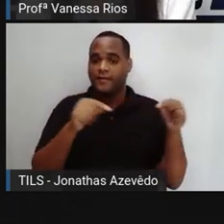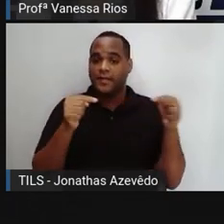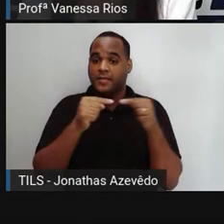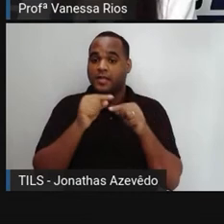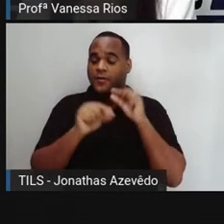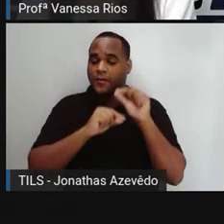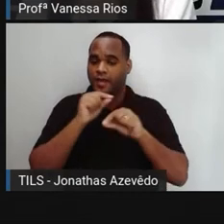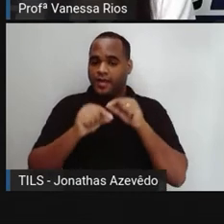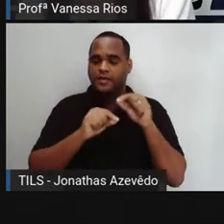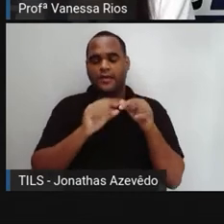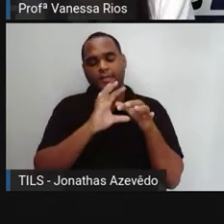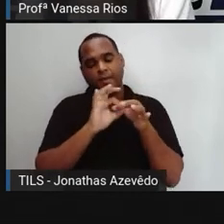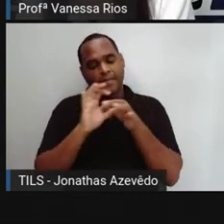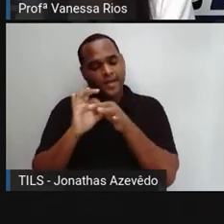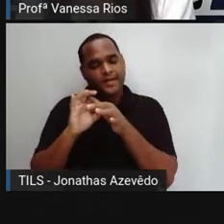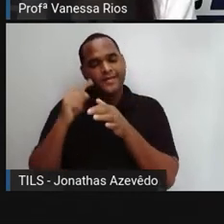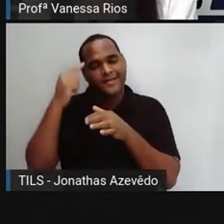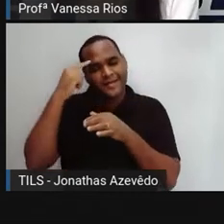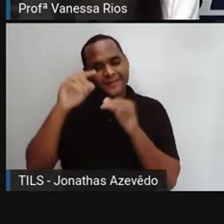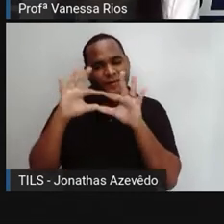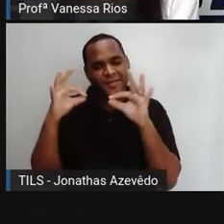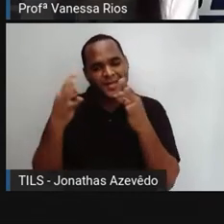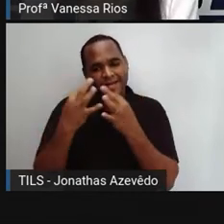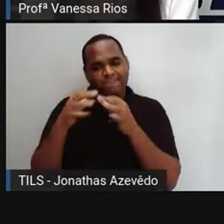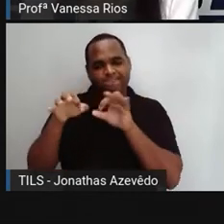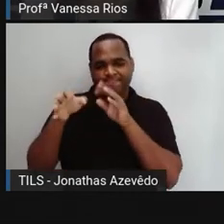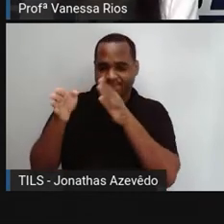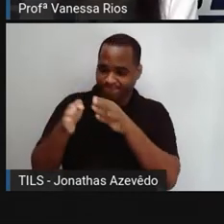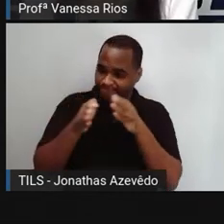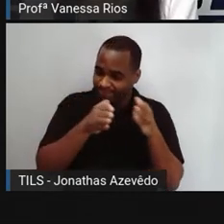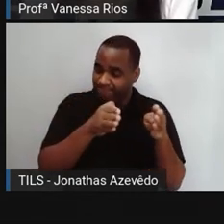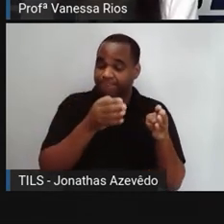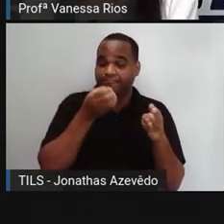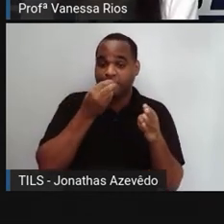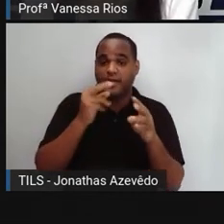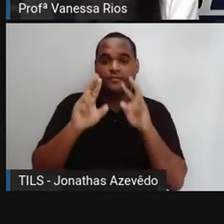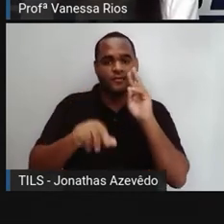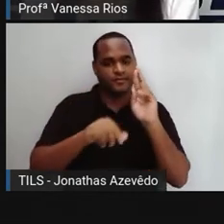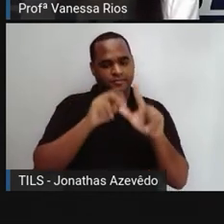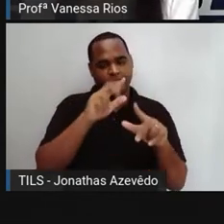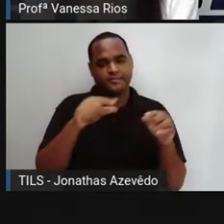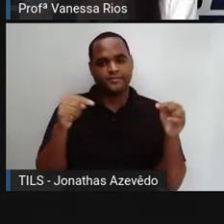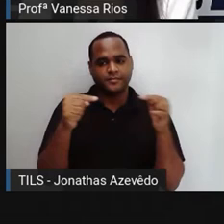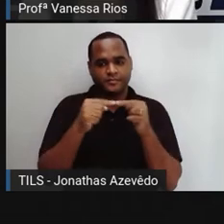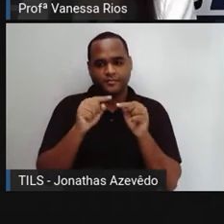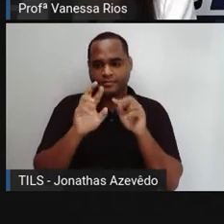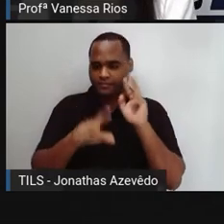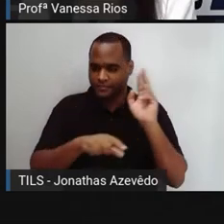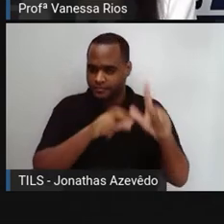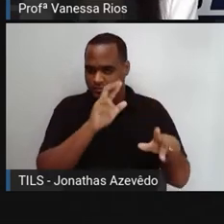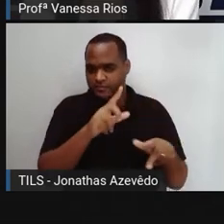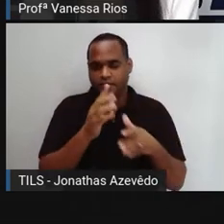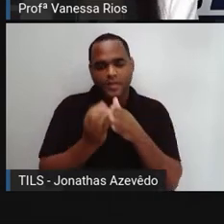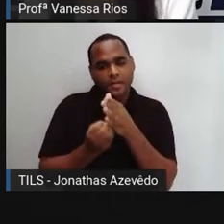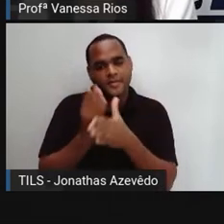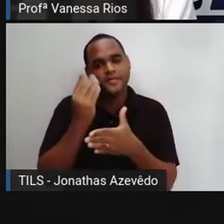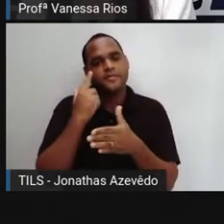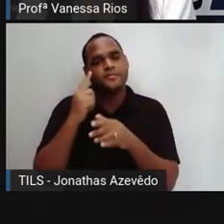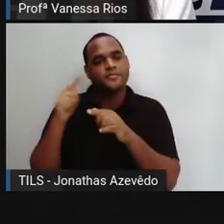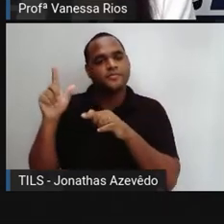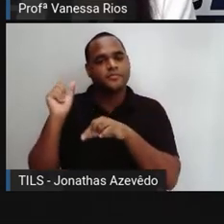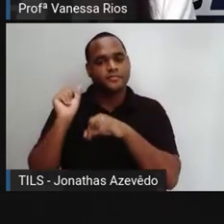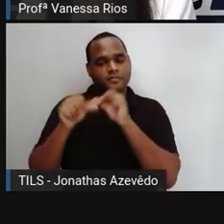forma da organização familiar, né? Diferenças que foram aí desaparecendo ou foram sendo